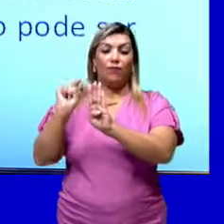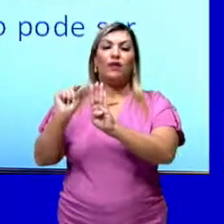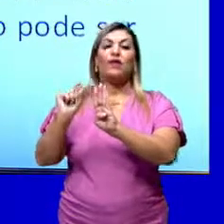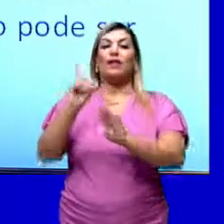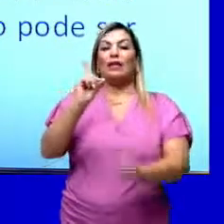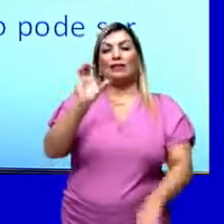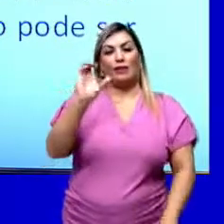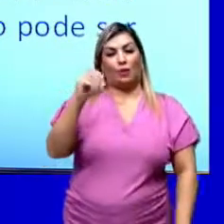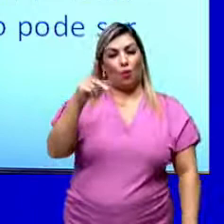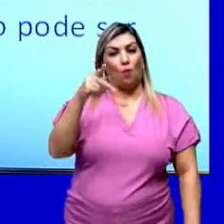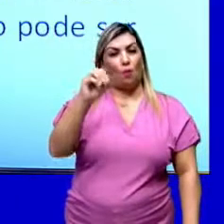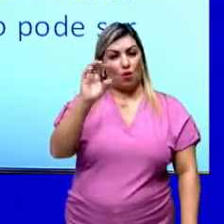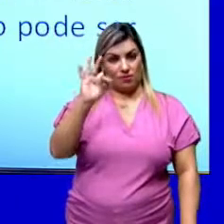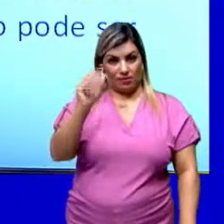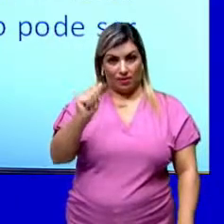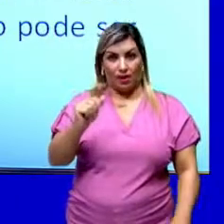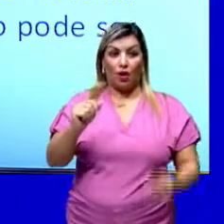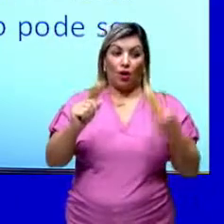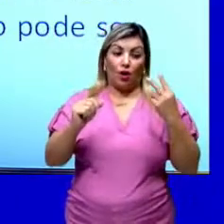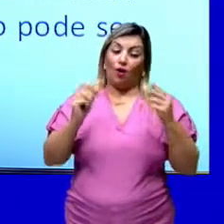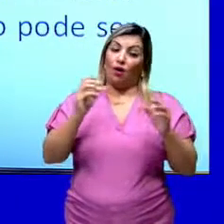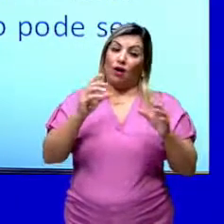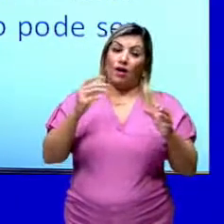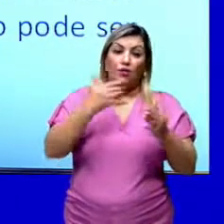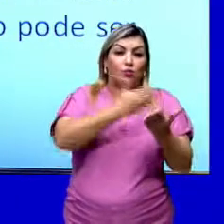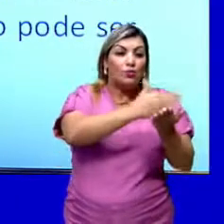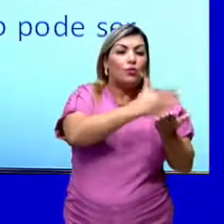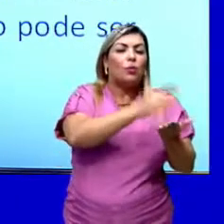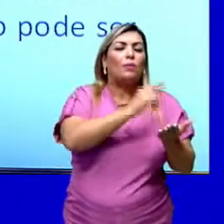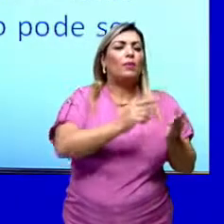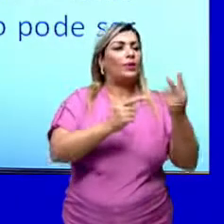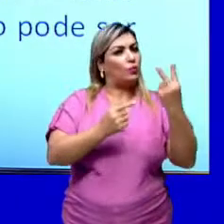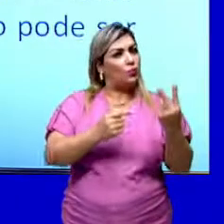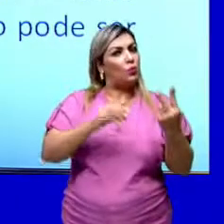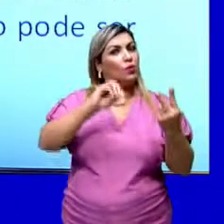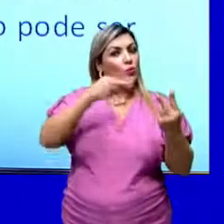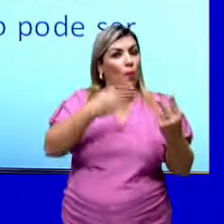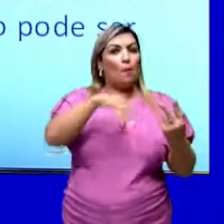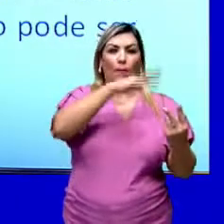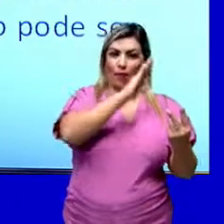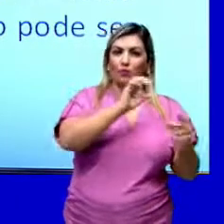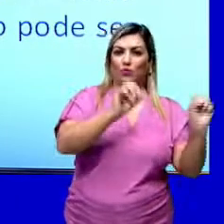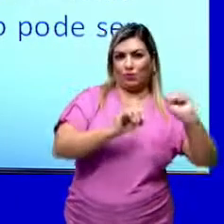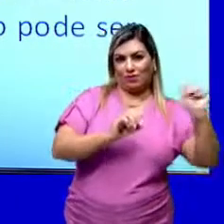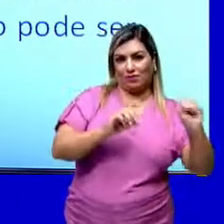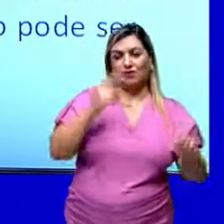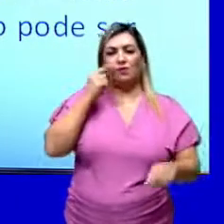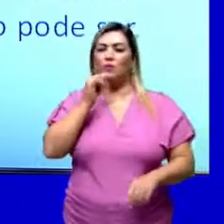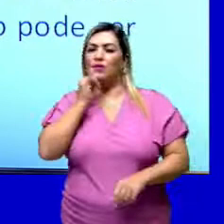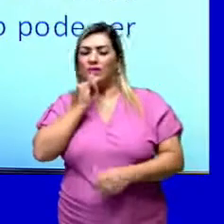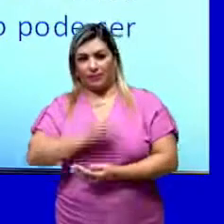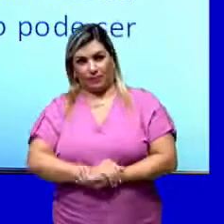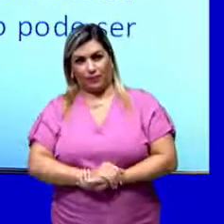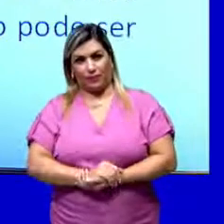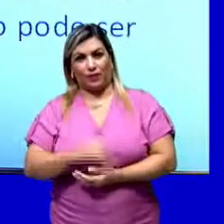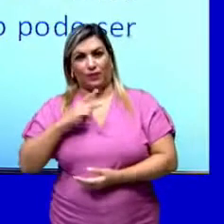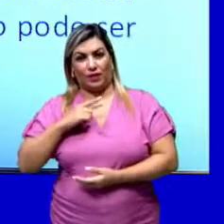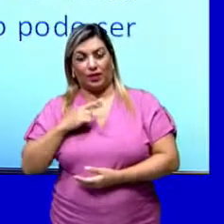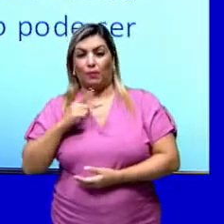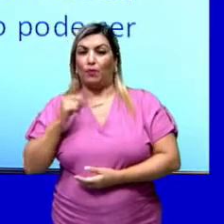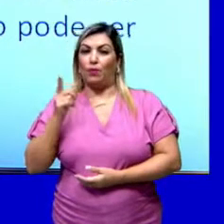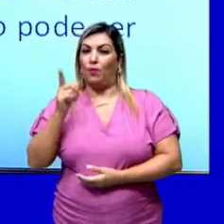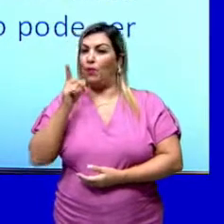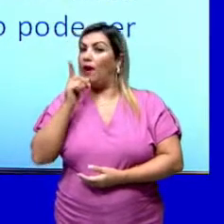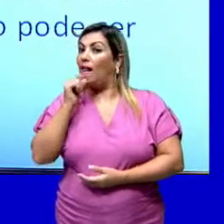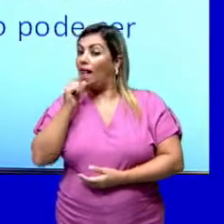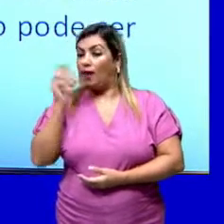e vão formar duas ou mais substâncias. O que seria isso? Vamos supor que eu tenha molécula de água.